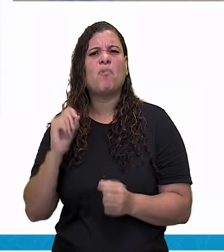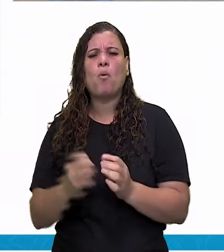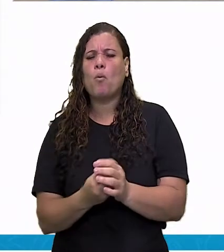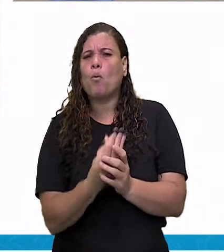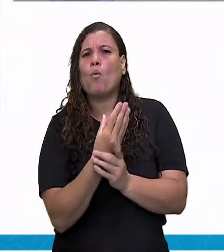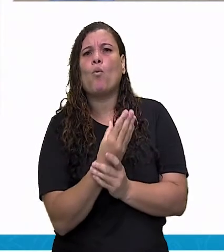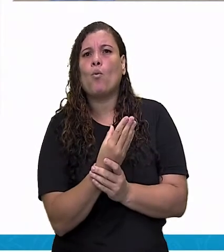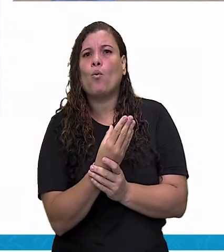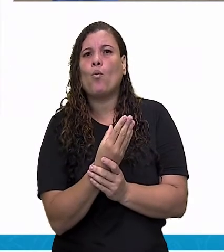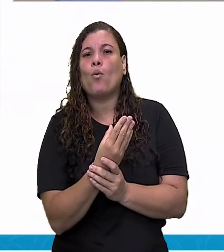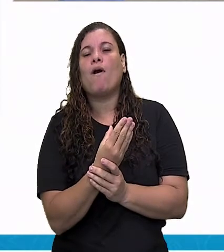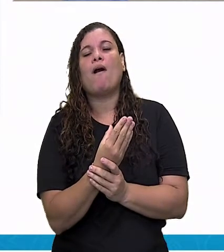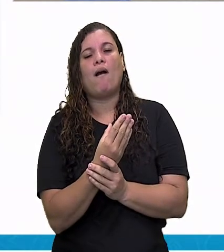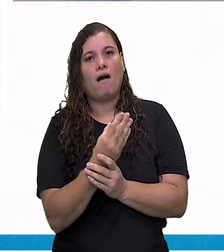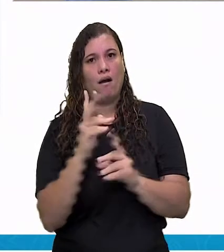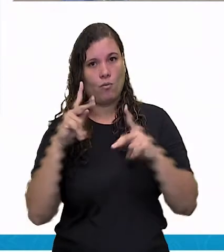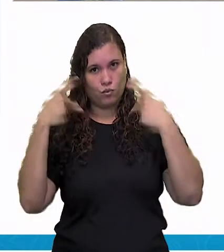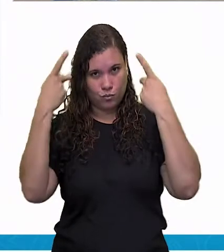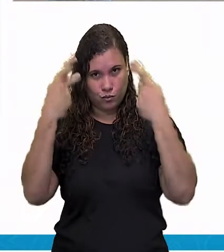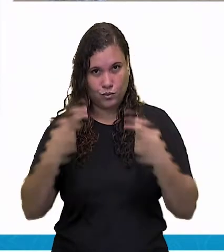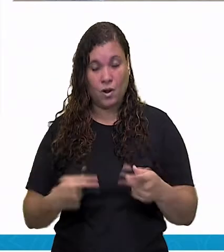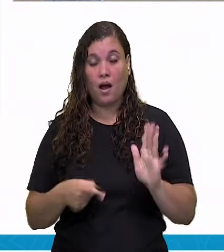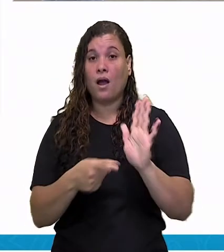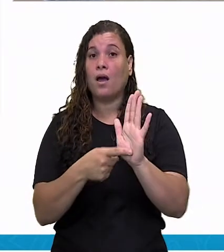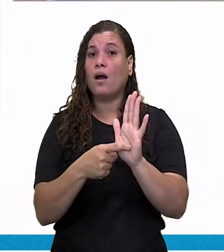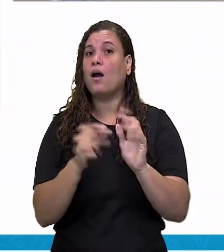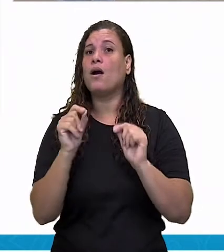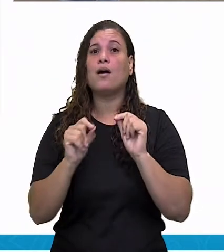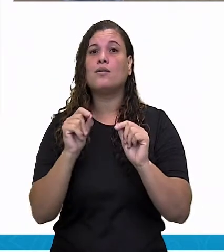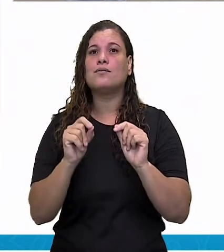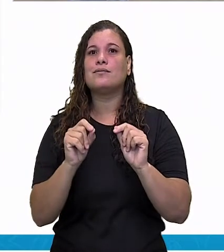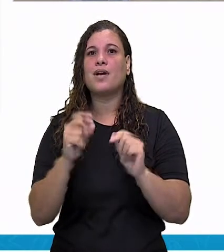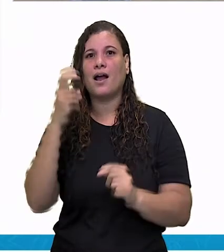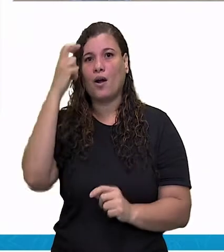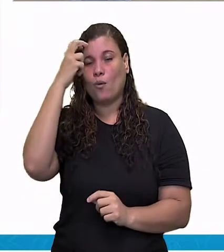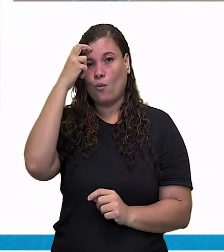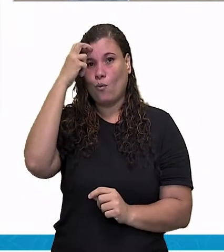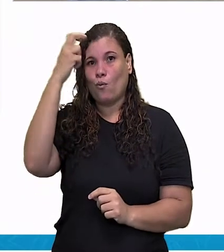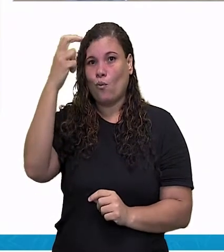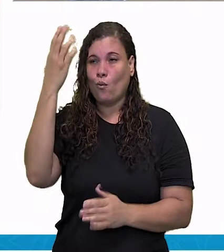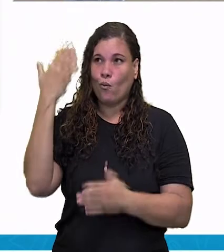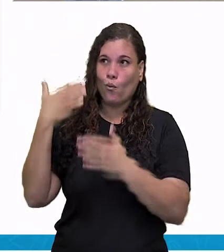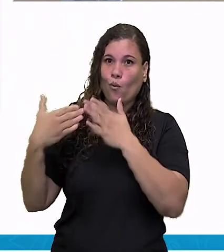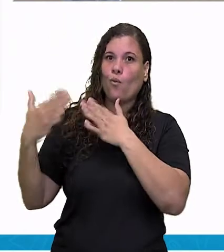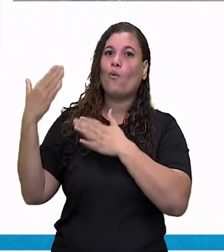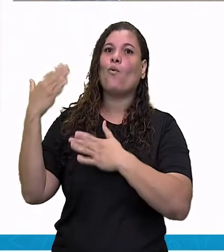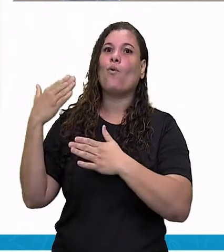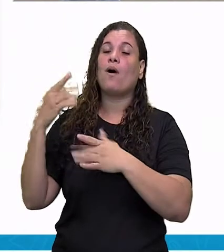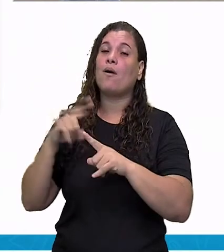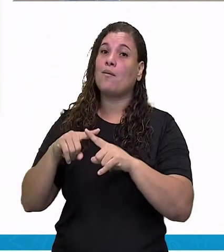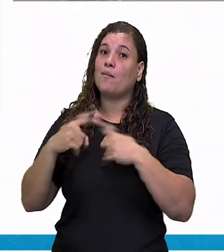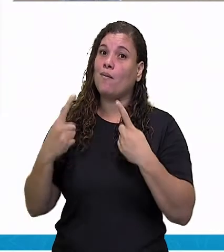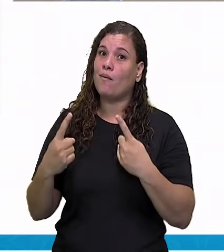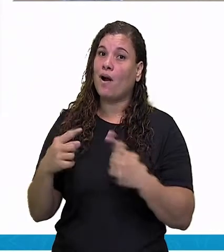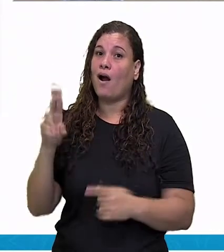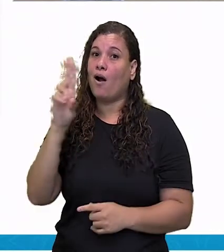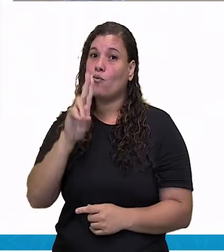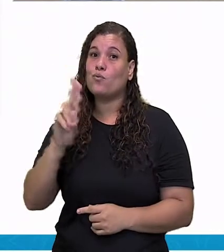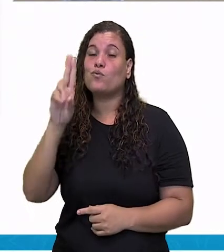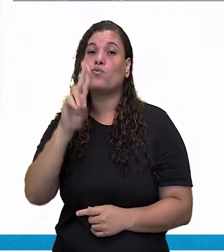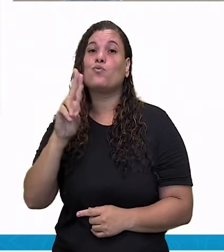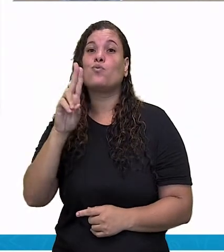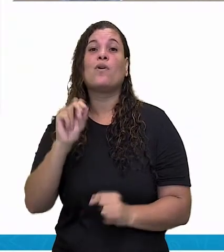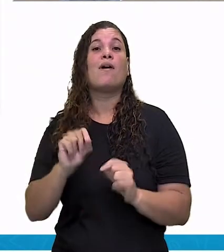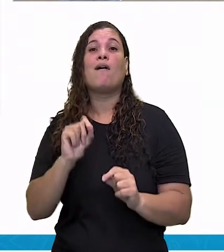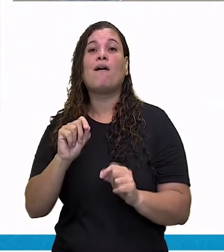nossa cultura. Nesse momento da construção, quando essa construção foi erguida, a arquitetura, as